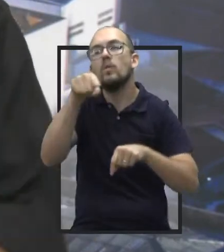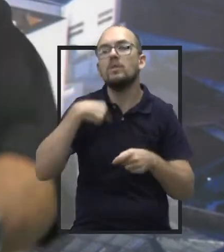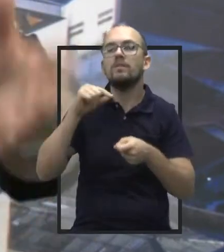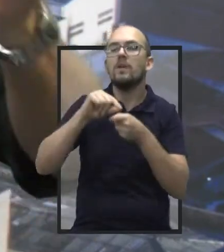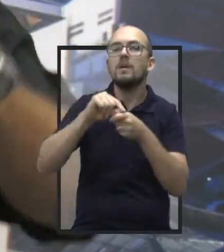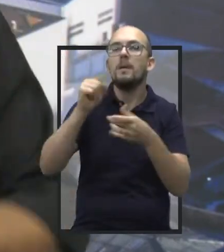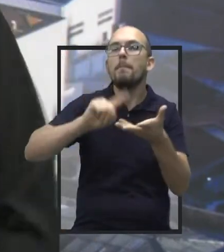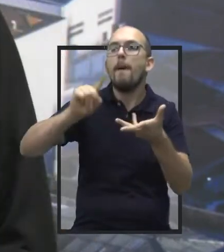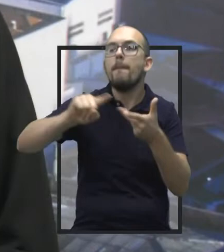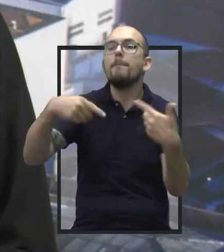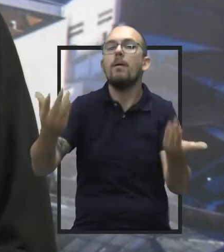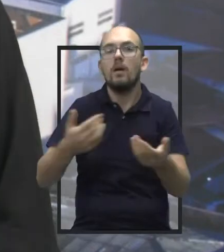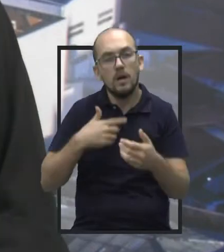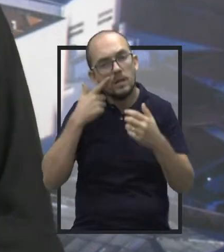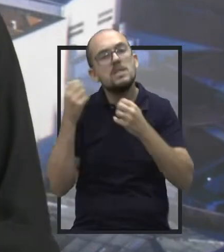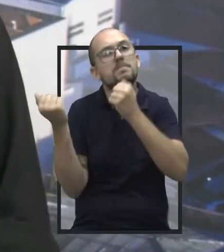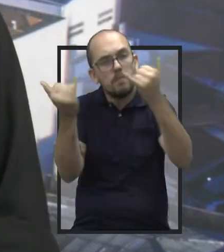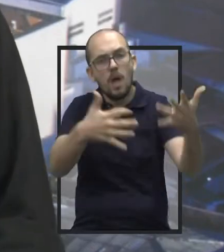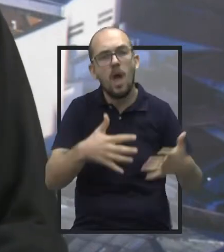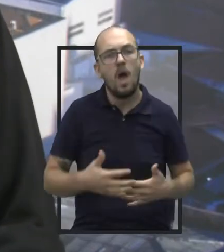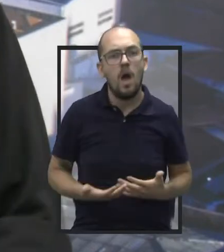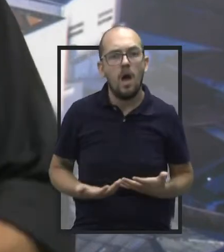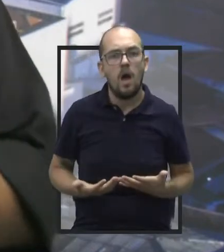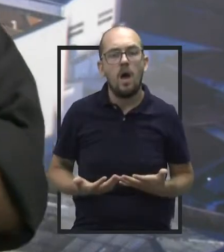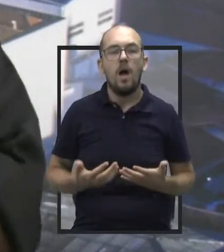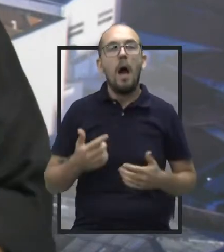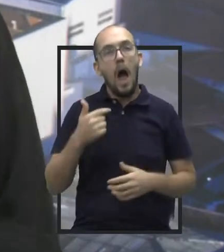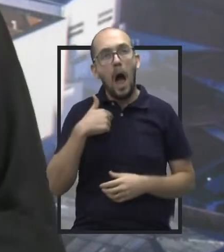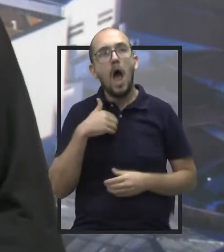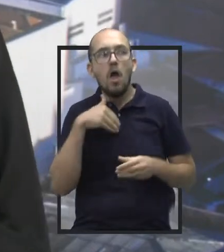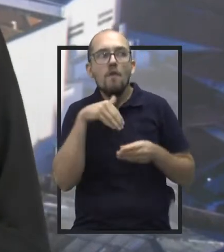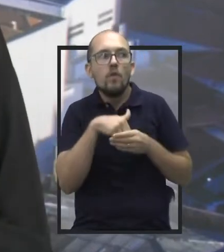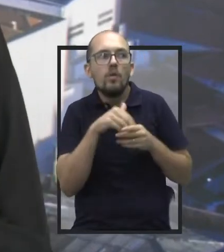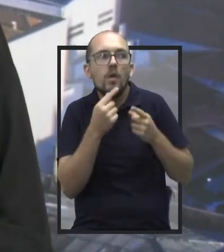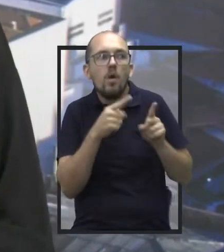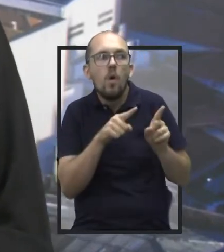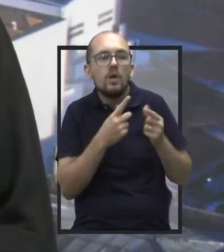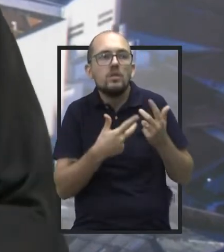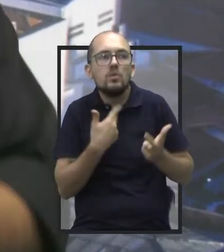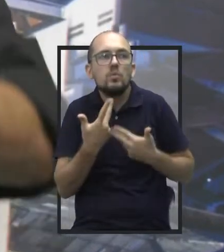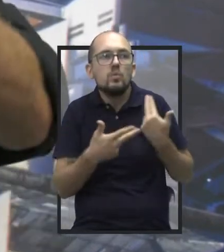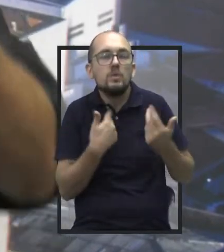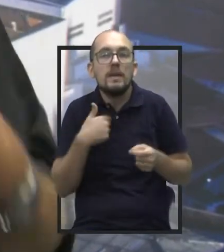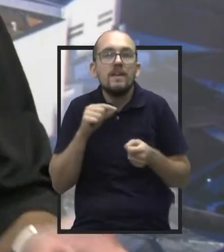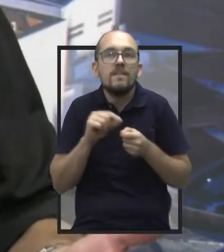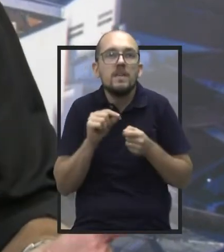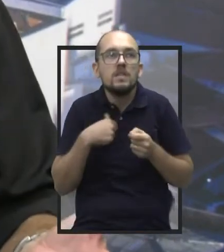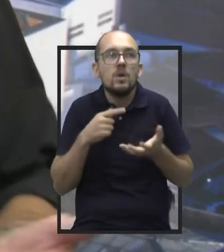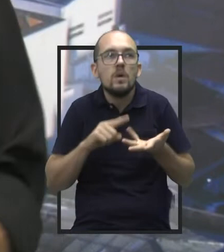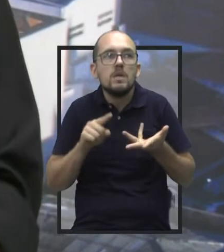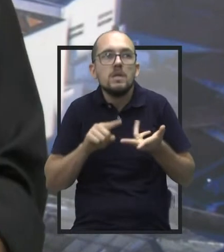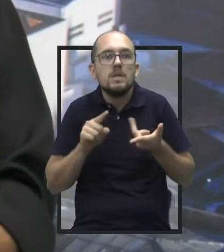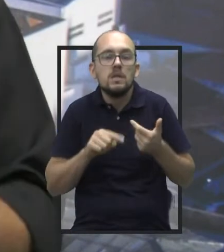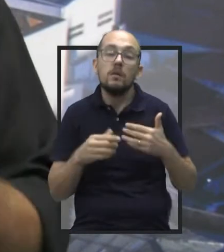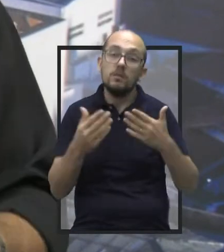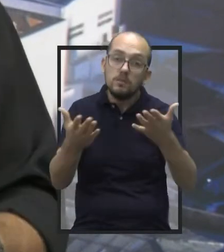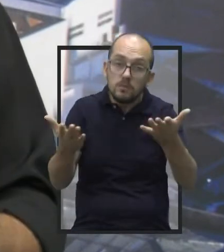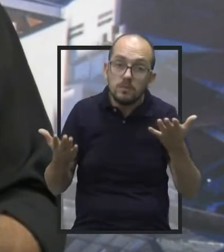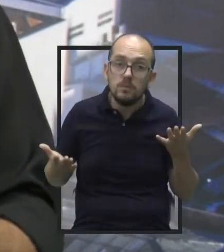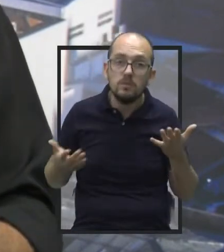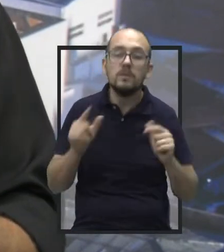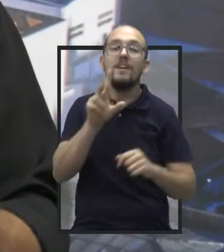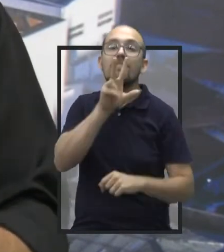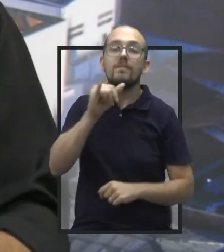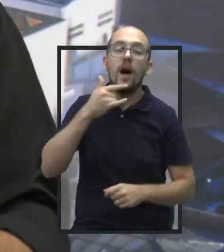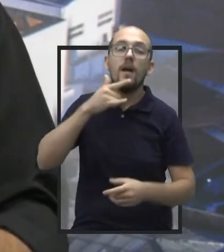a minha cidade? Isso se explica. Tá, você viu? Eu fiz, eu votei contra as cirurgias. Ó, você viu? Eu fiz isso. Então, aí tá. E quem vai